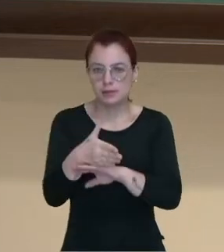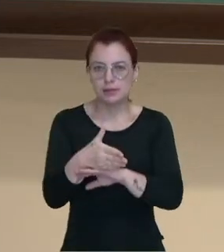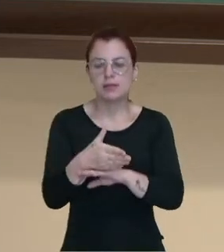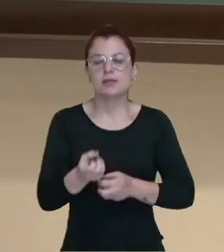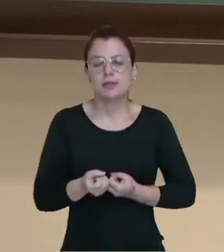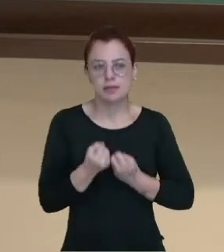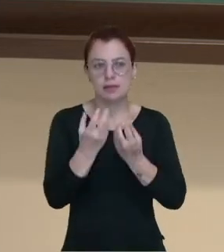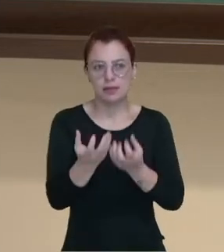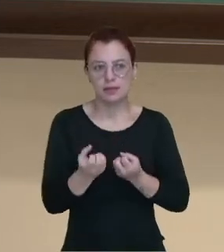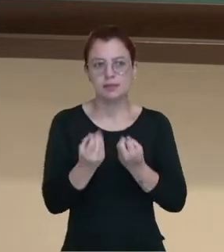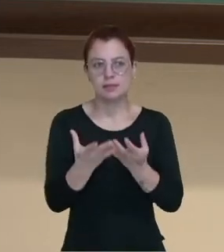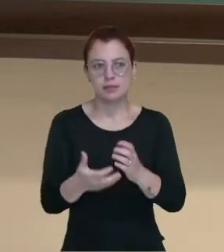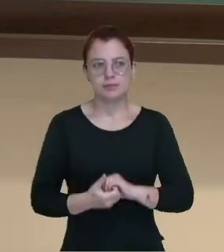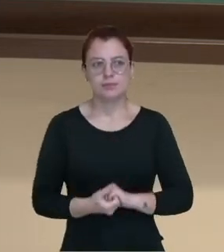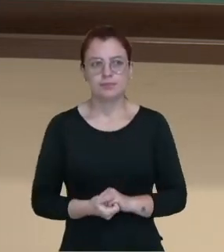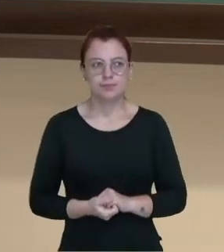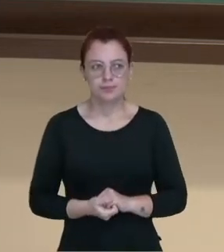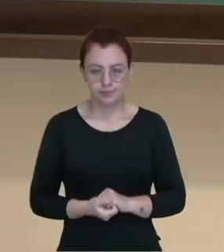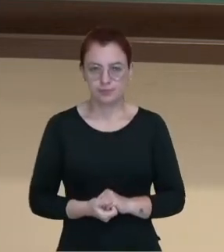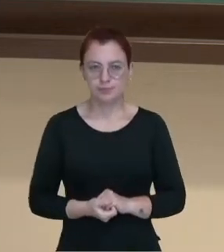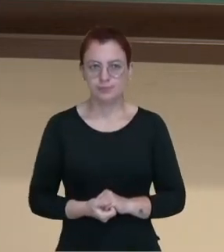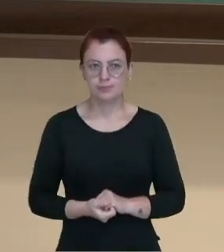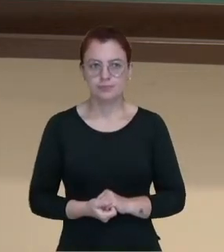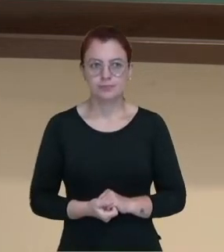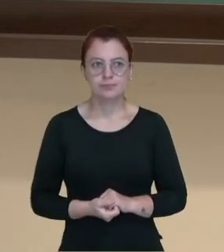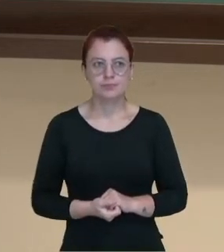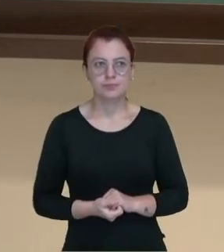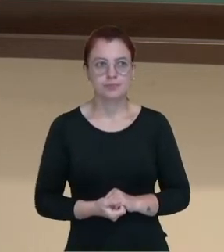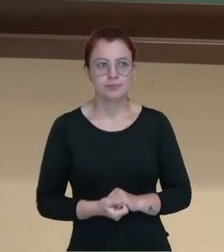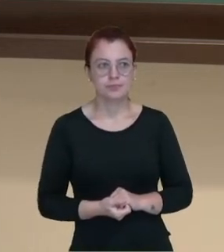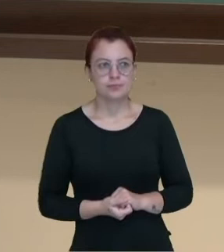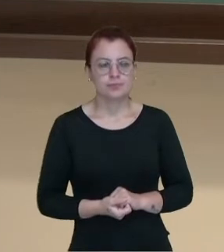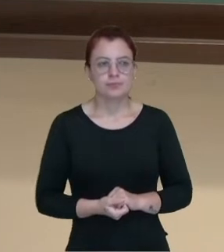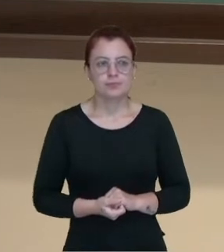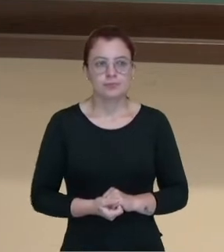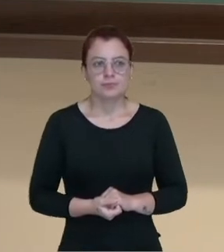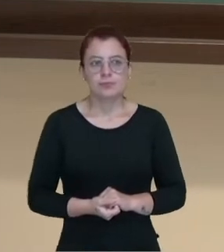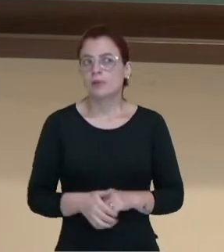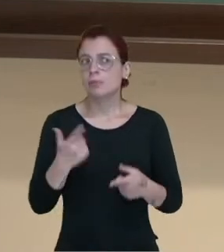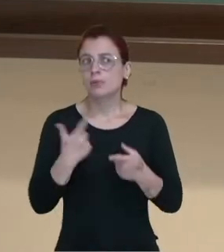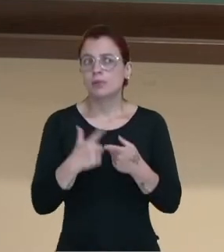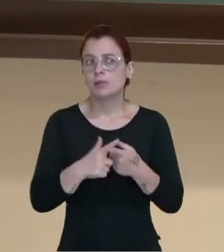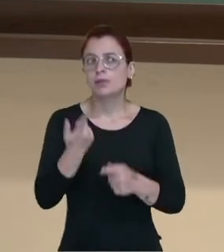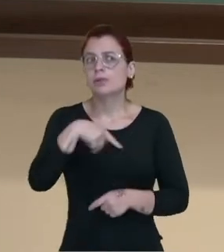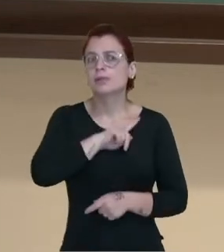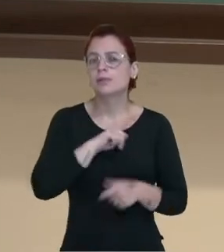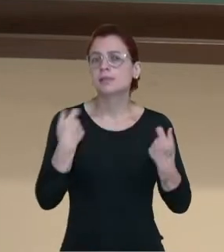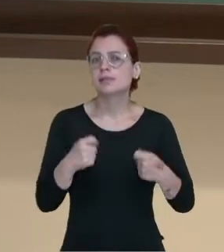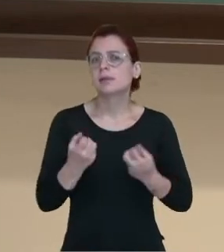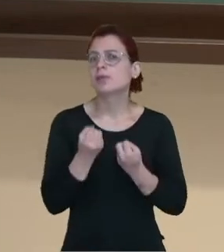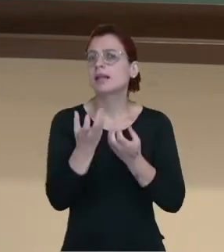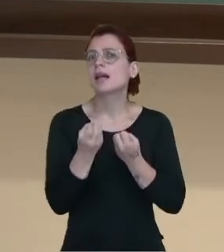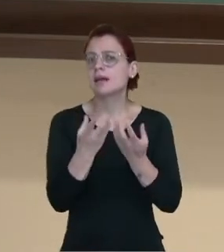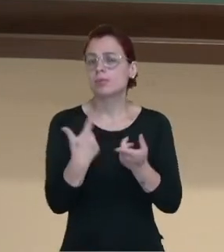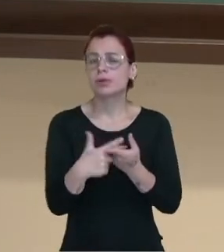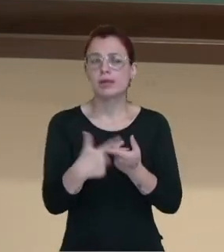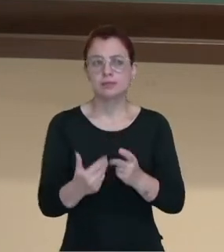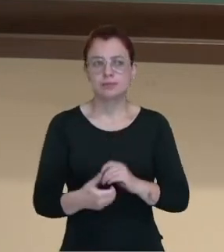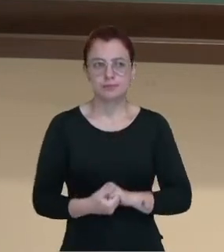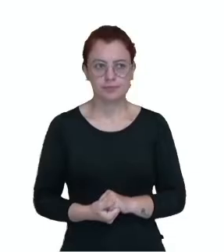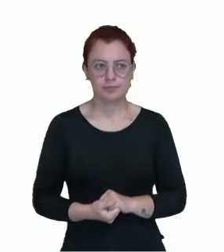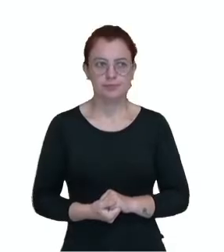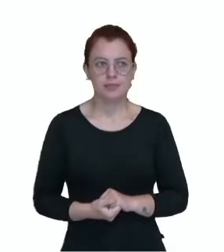já faz a sua declaração do imposto de renda tranquilamente. Por que devemos declarar o imposto de renda pessoal?